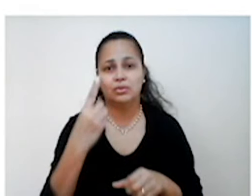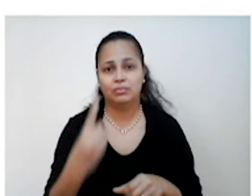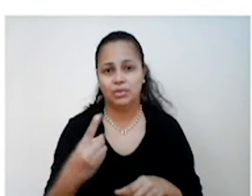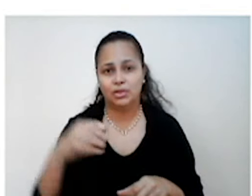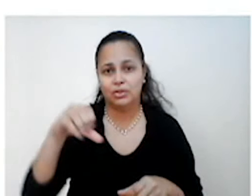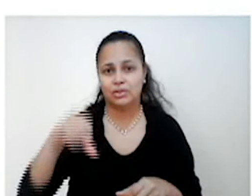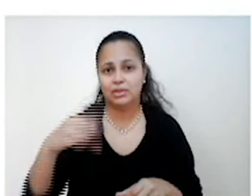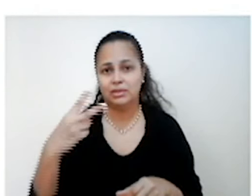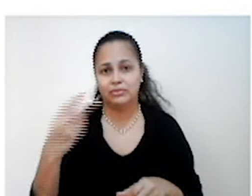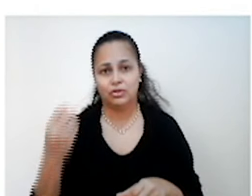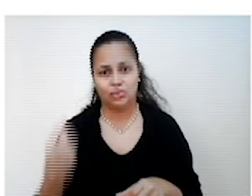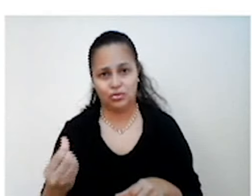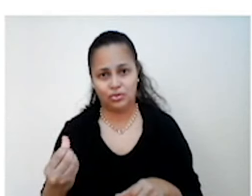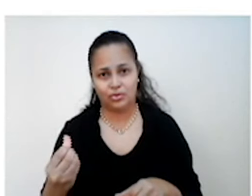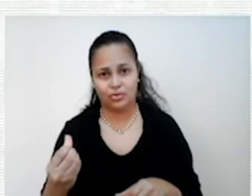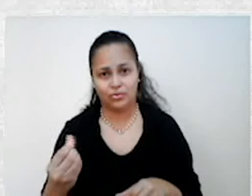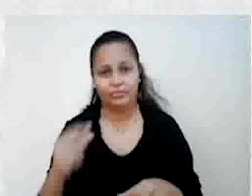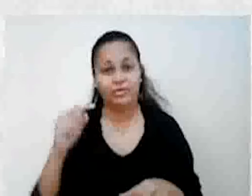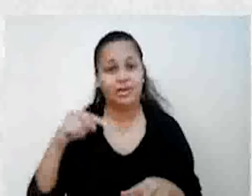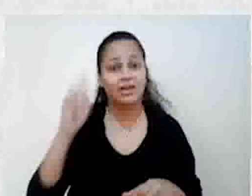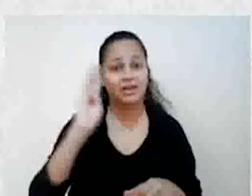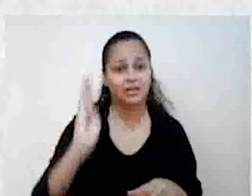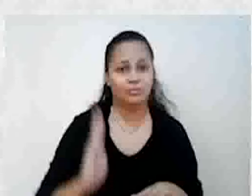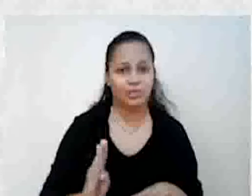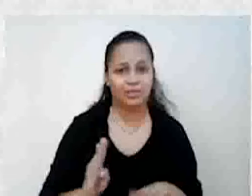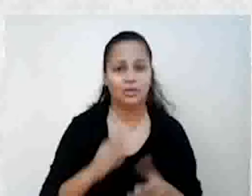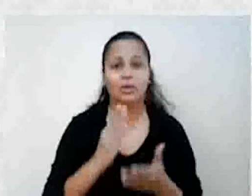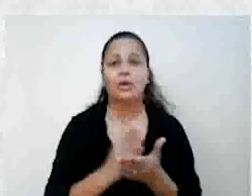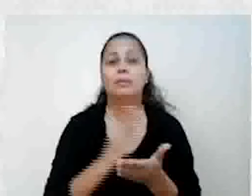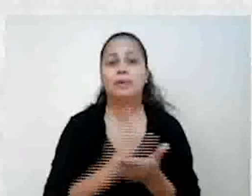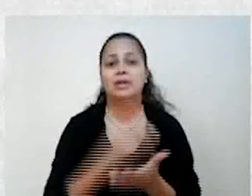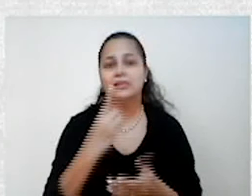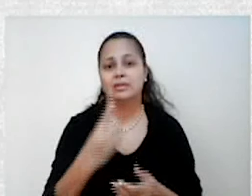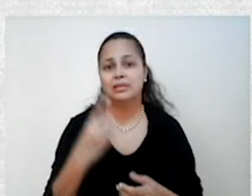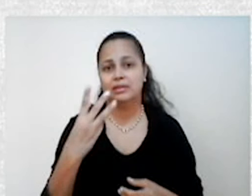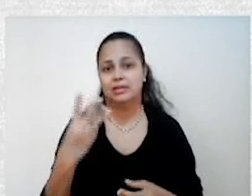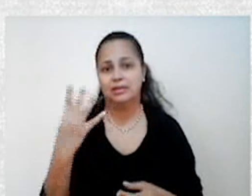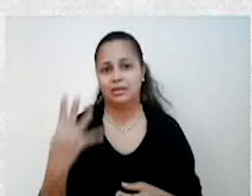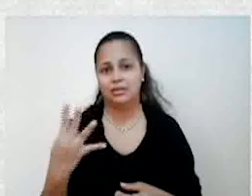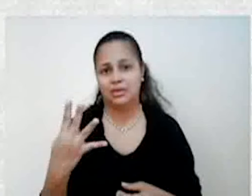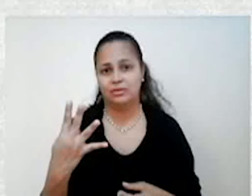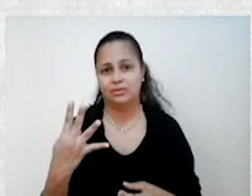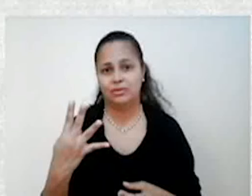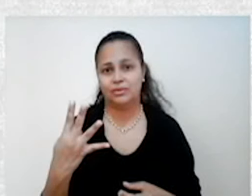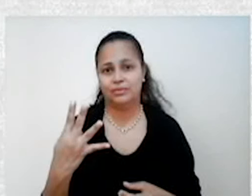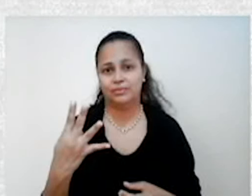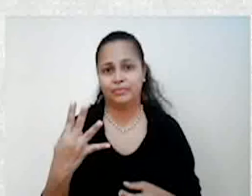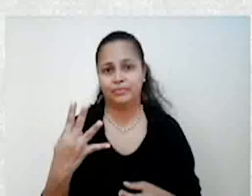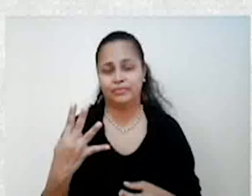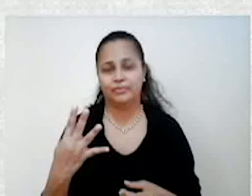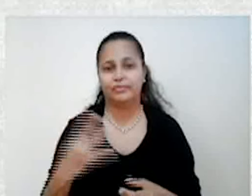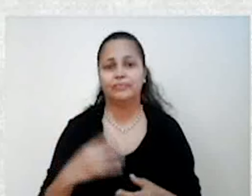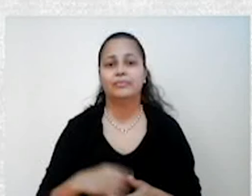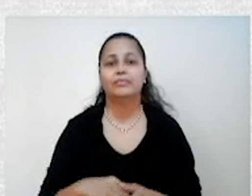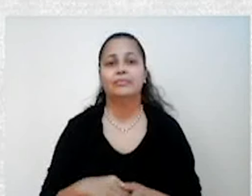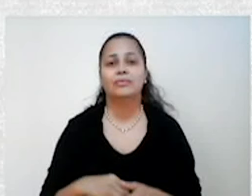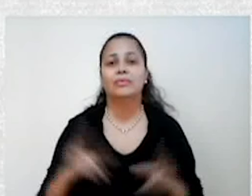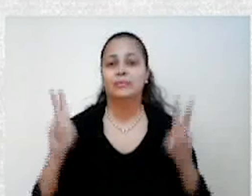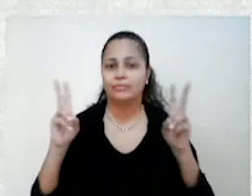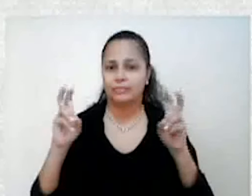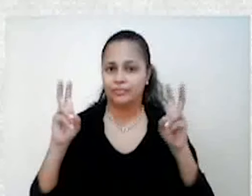dessa maneira no Brasil. Página 134. O New Deal.